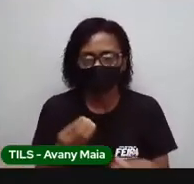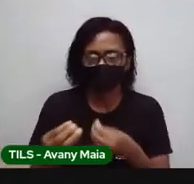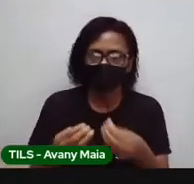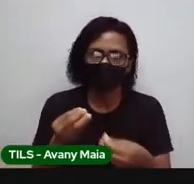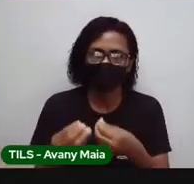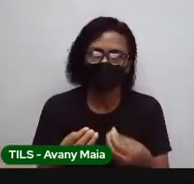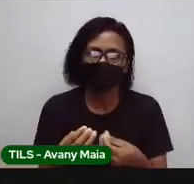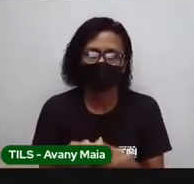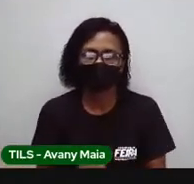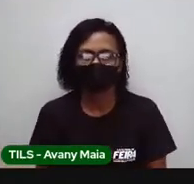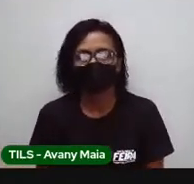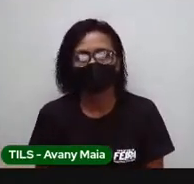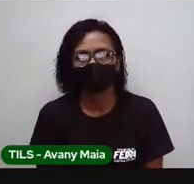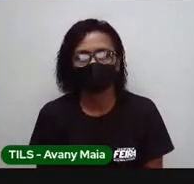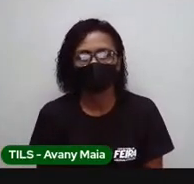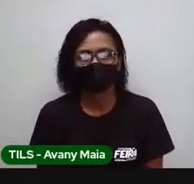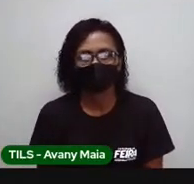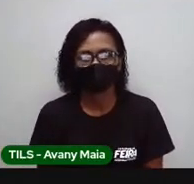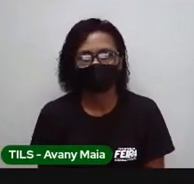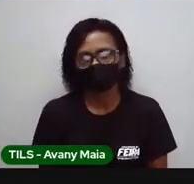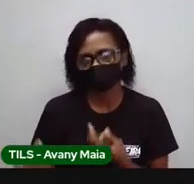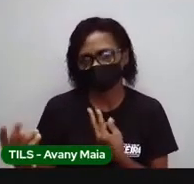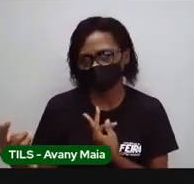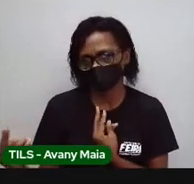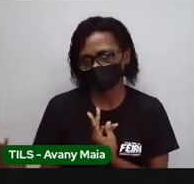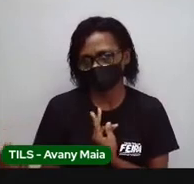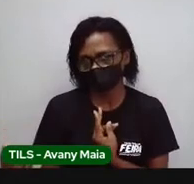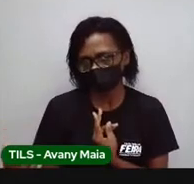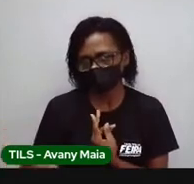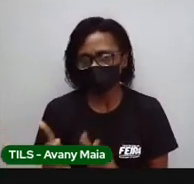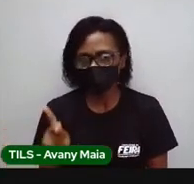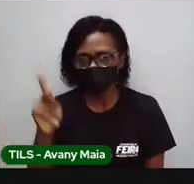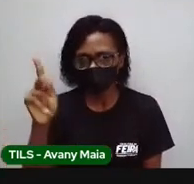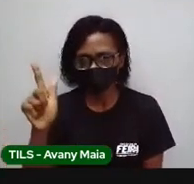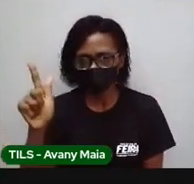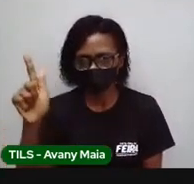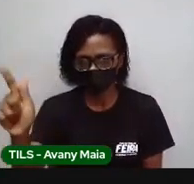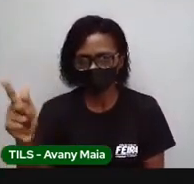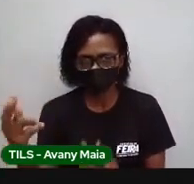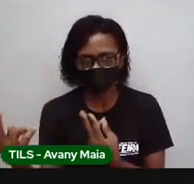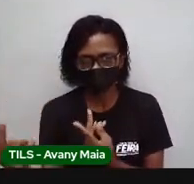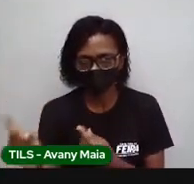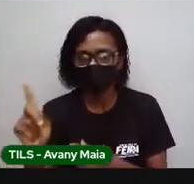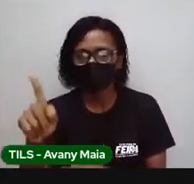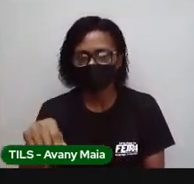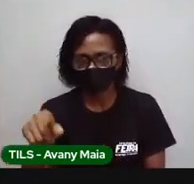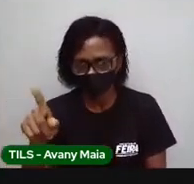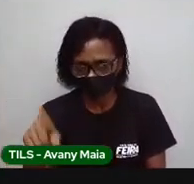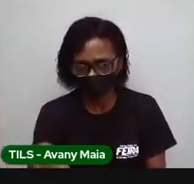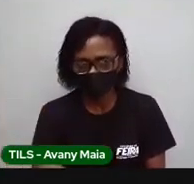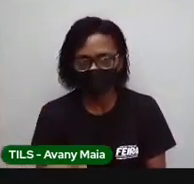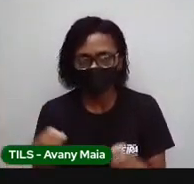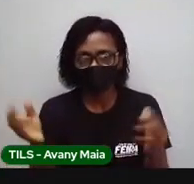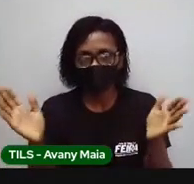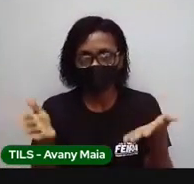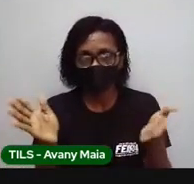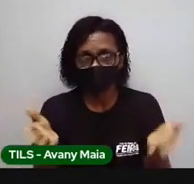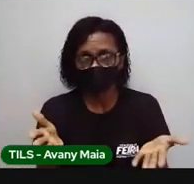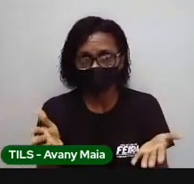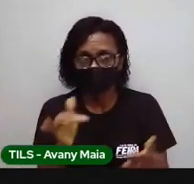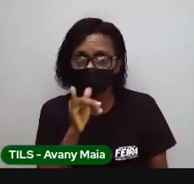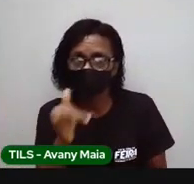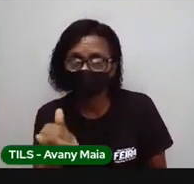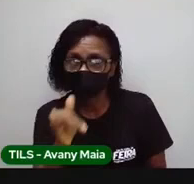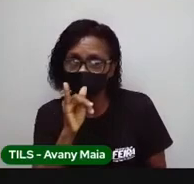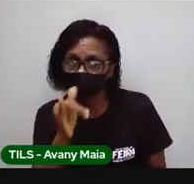mesma forma como a gente fez de grama e quilograma. Do mesmo jeito, professor. Só que agora, para a energia